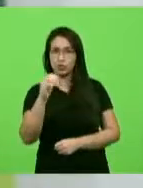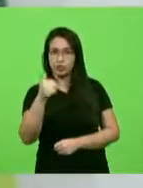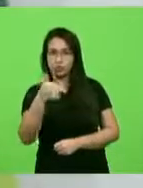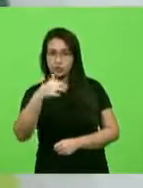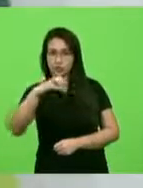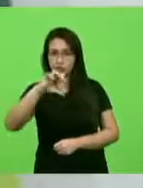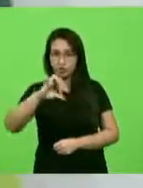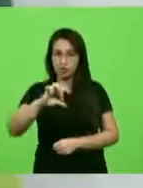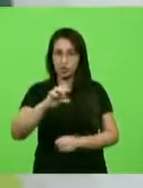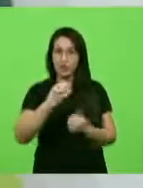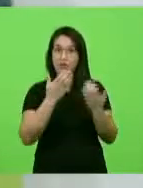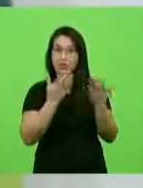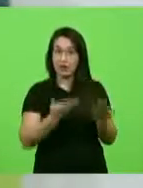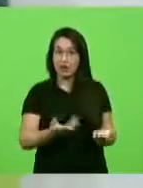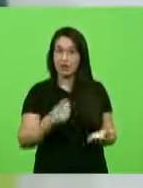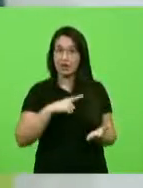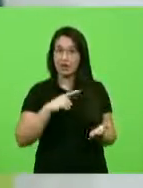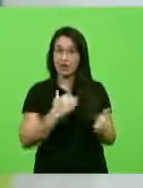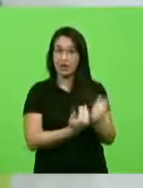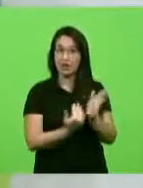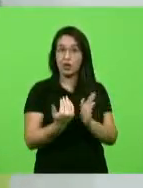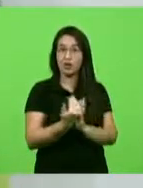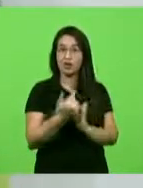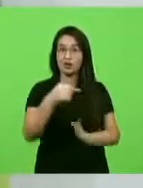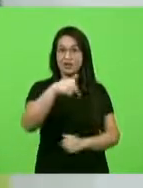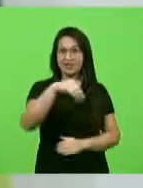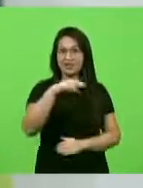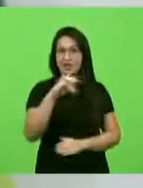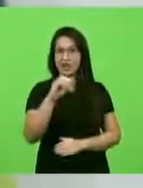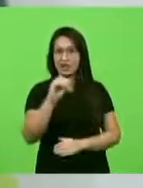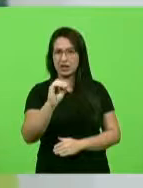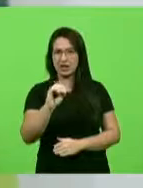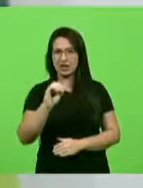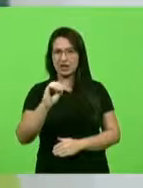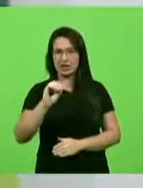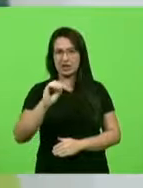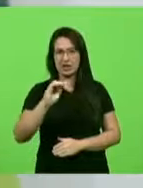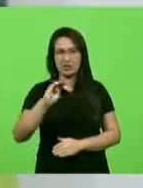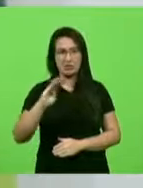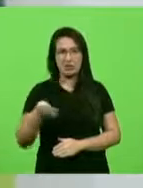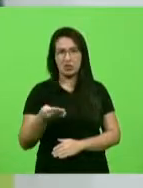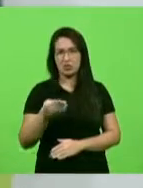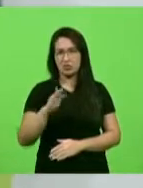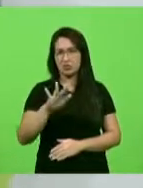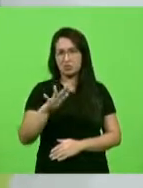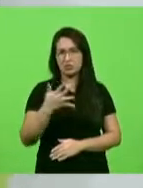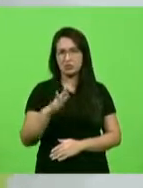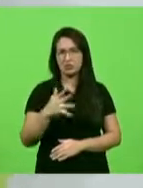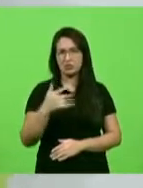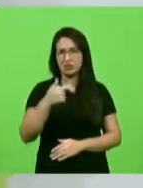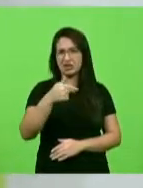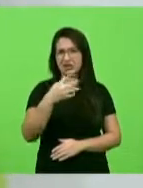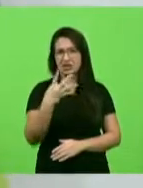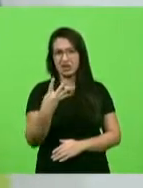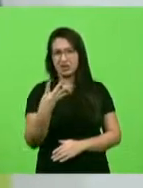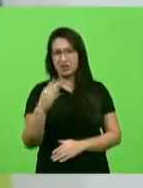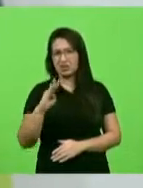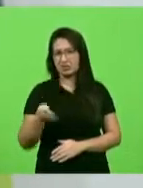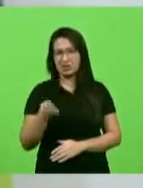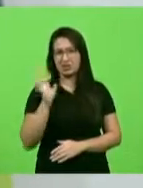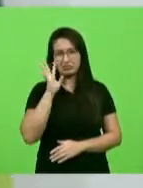o porto teve um faturamento de 70 milhões, 70 vírgula alguma coisa, 74 milhões, se não me falha a memória.